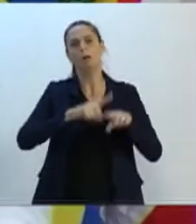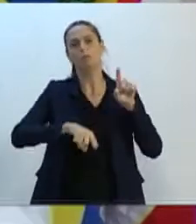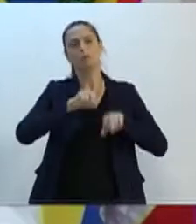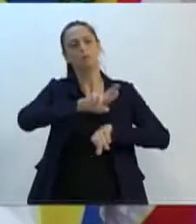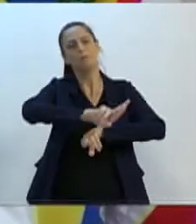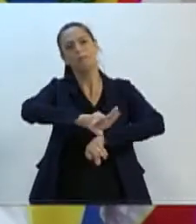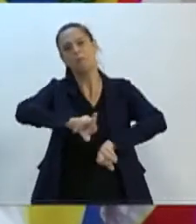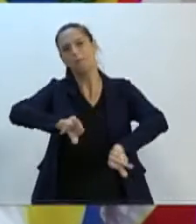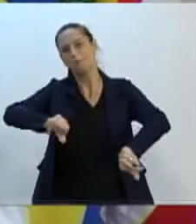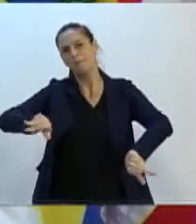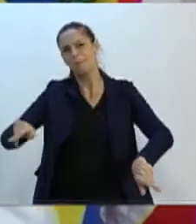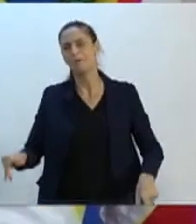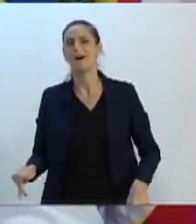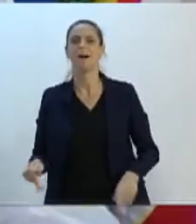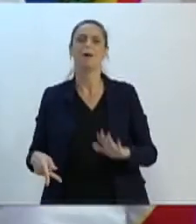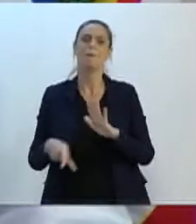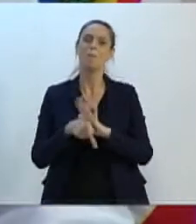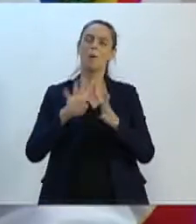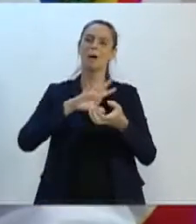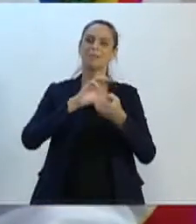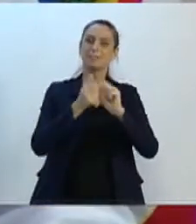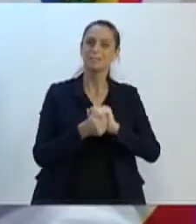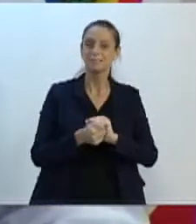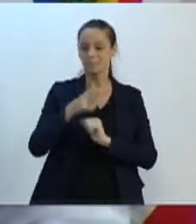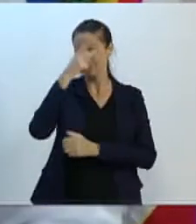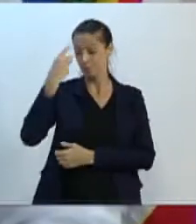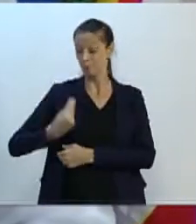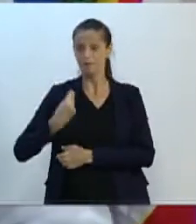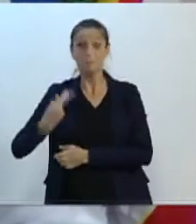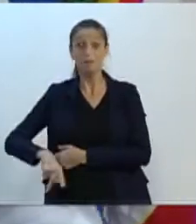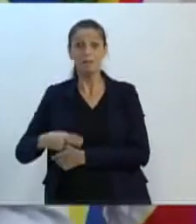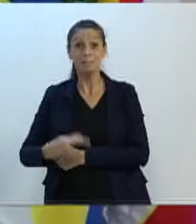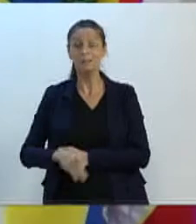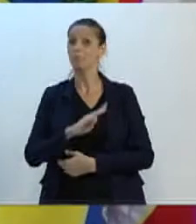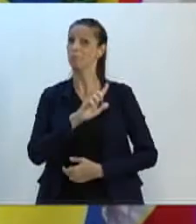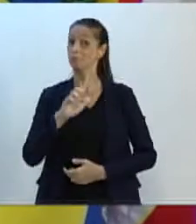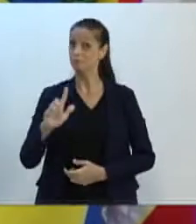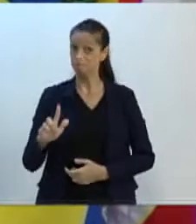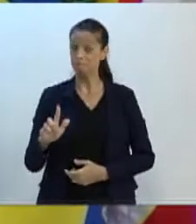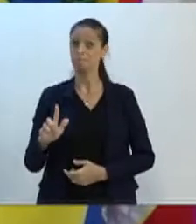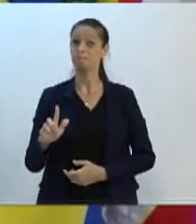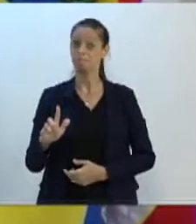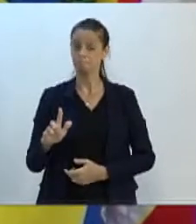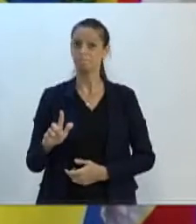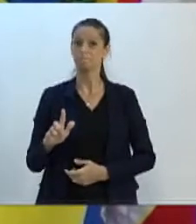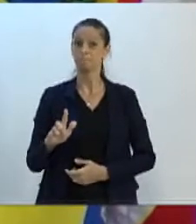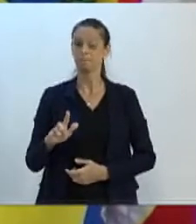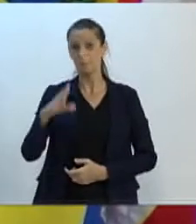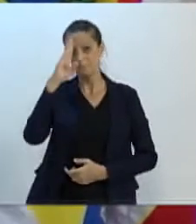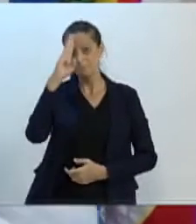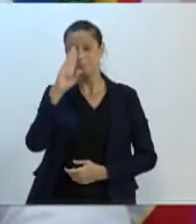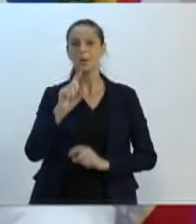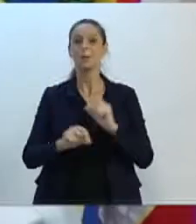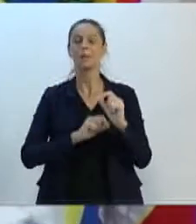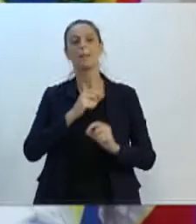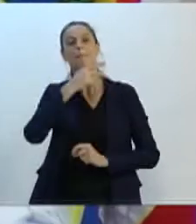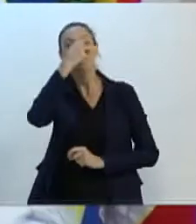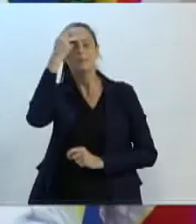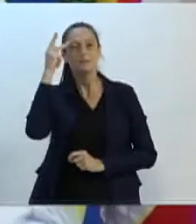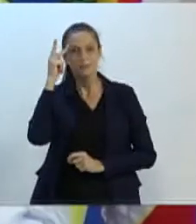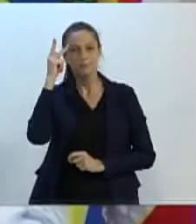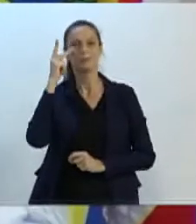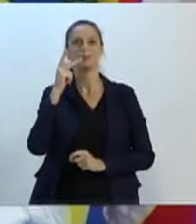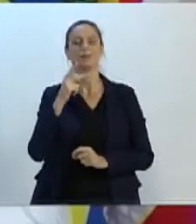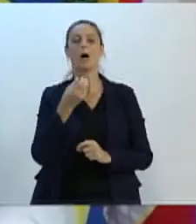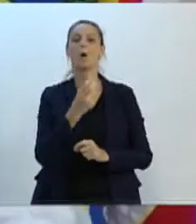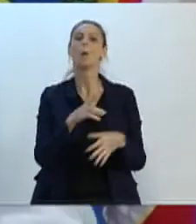produtos artesanais feitos por gente daqui, gente de Blumenau, principalmente confeccionados pelos